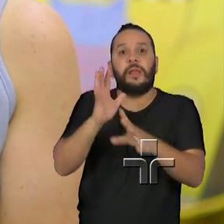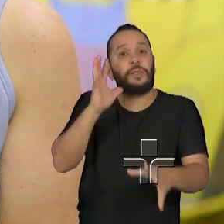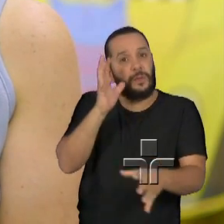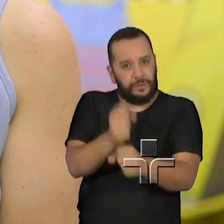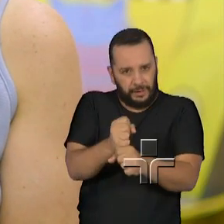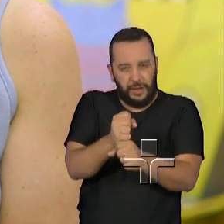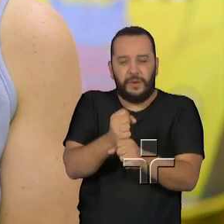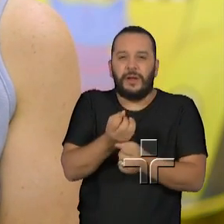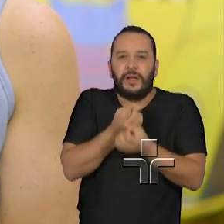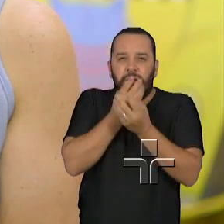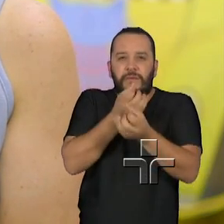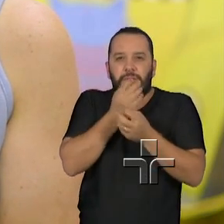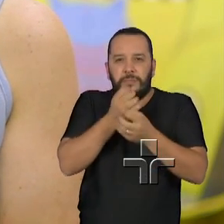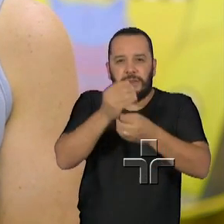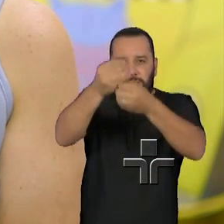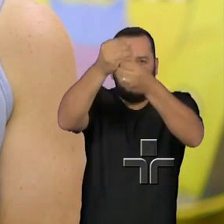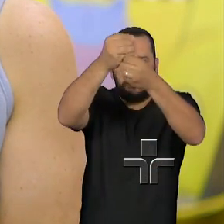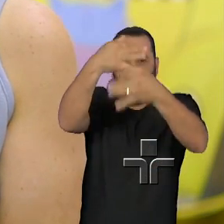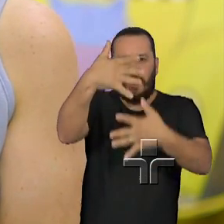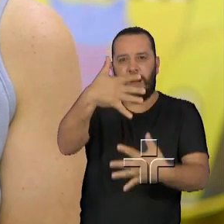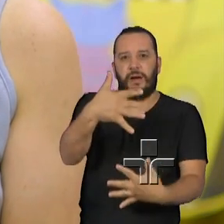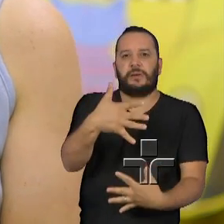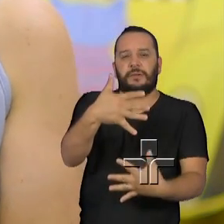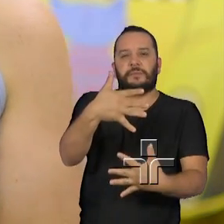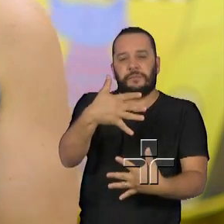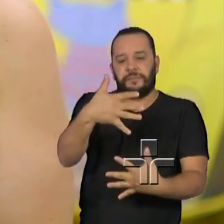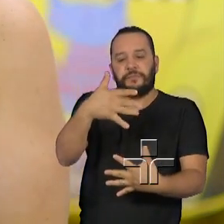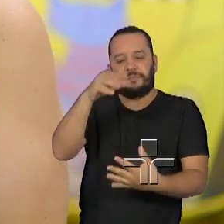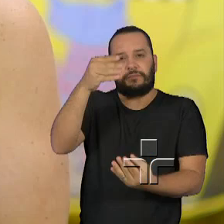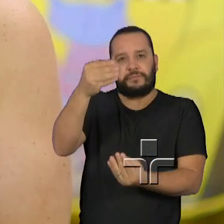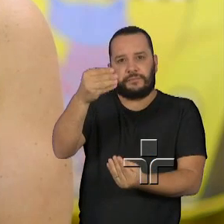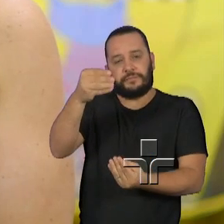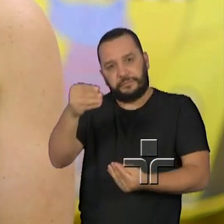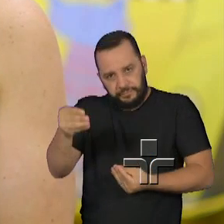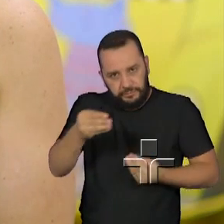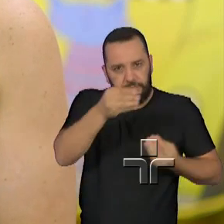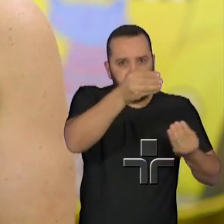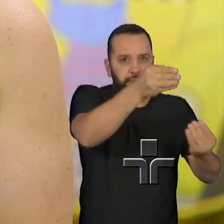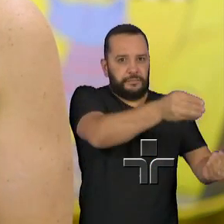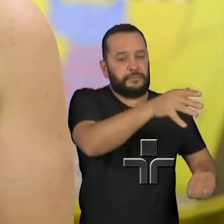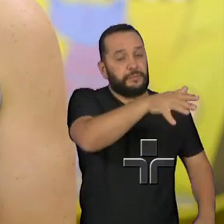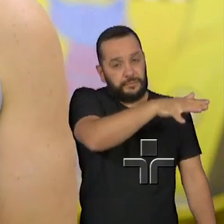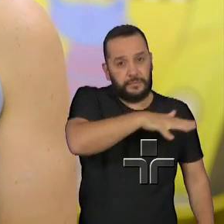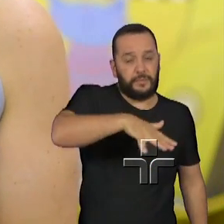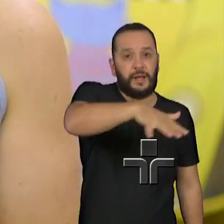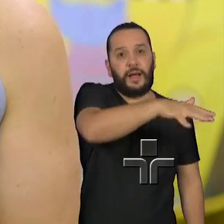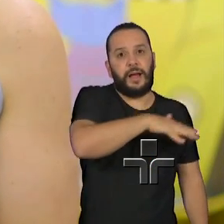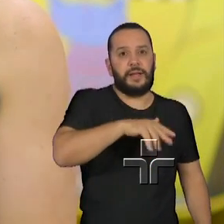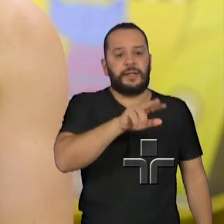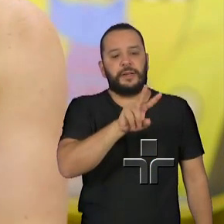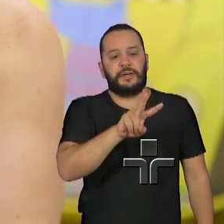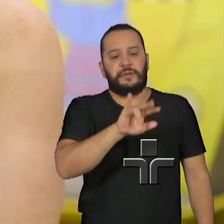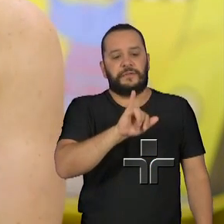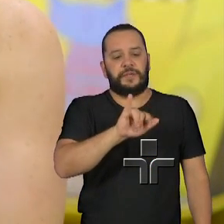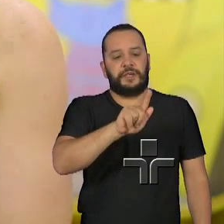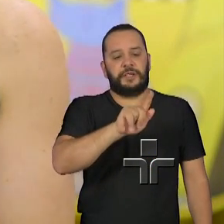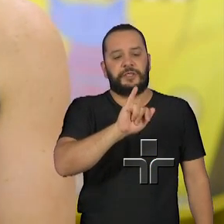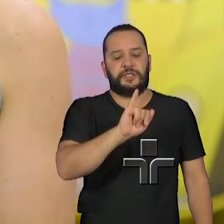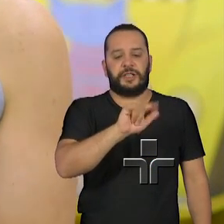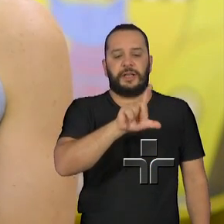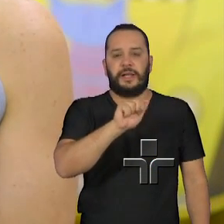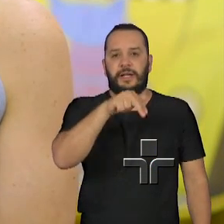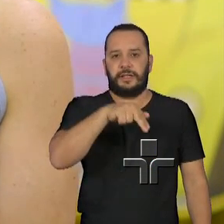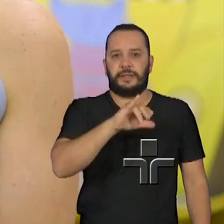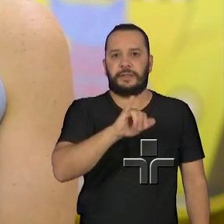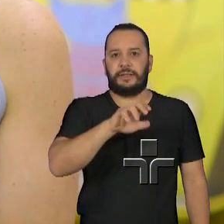dados que são coletados através do SINAM, encaminhados para a vigilância epidemiológica, é que a gente vai pensar em